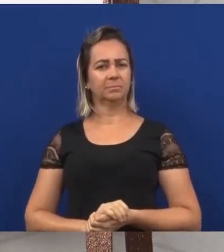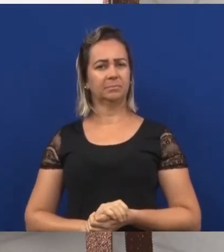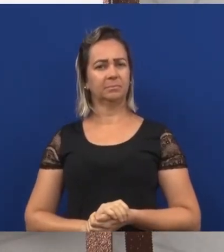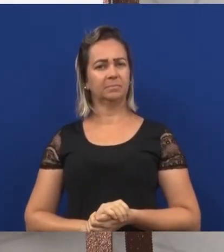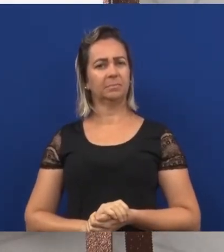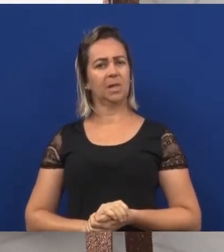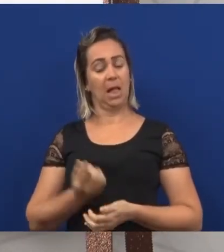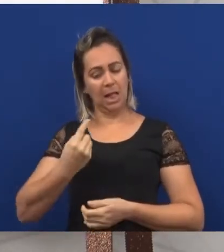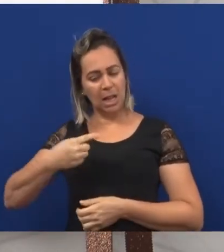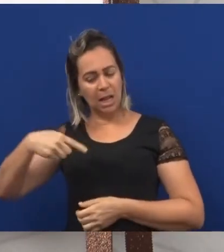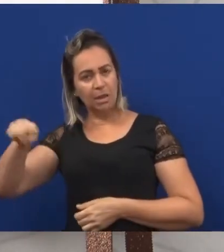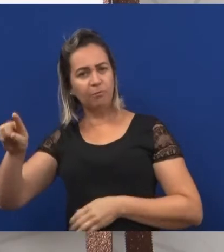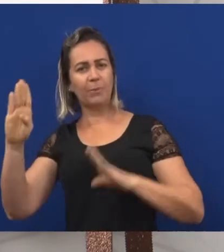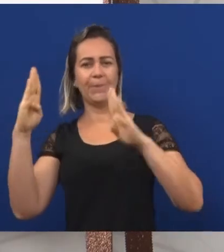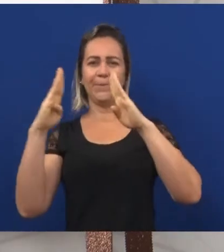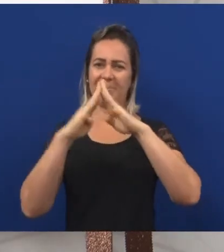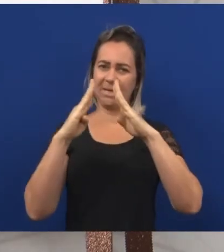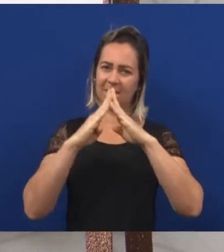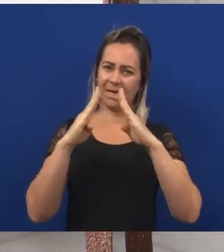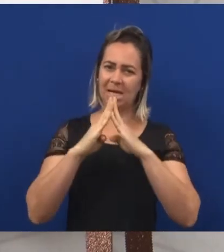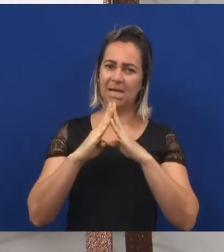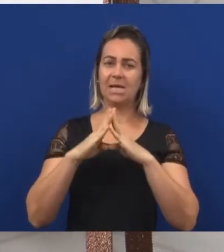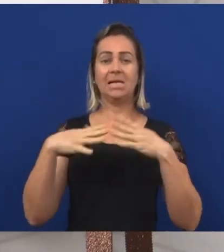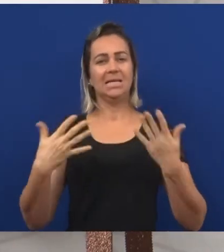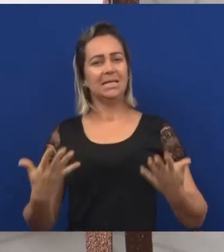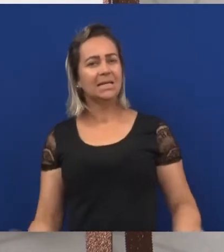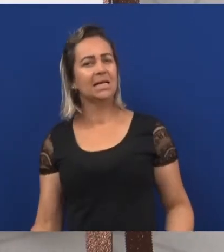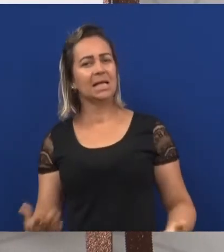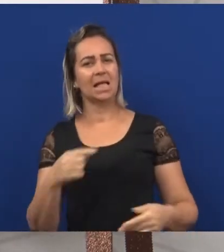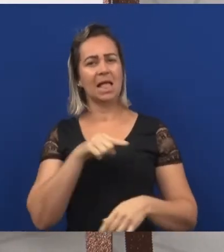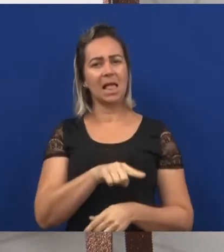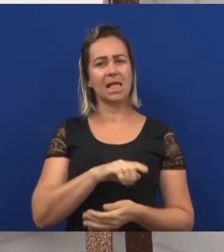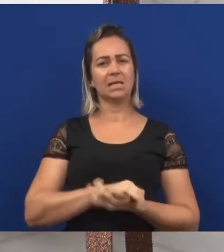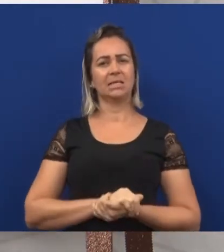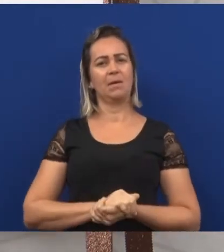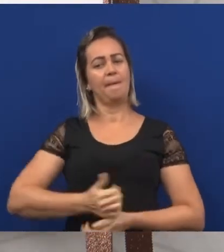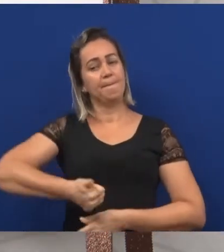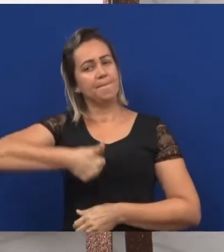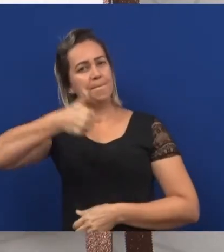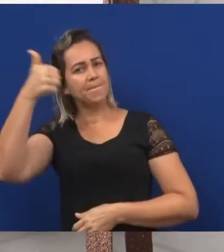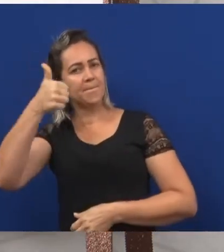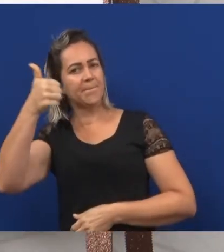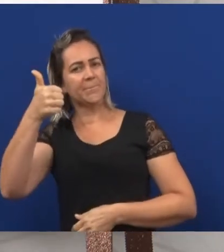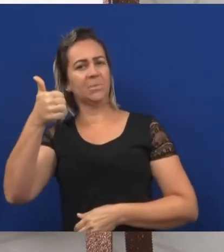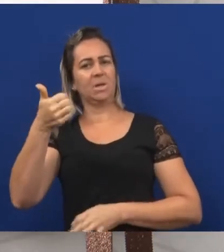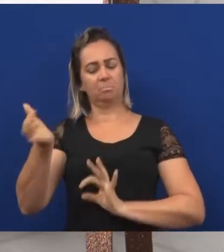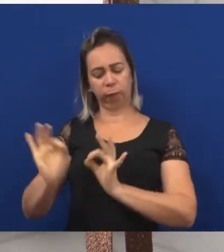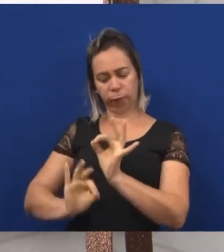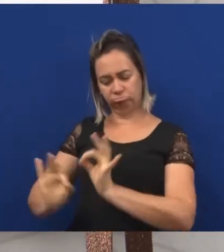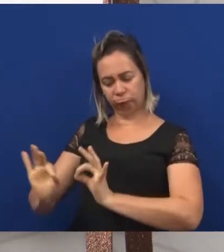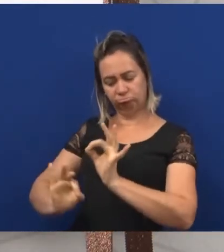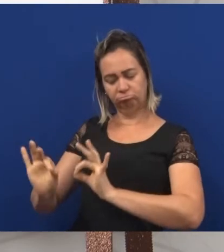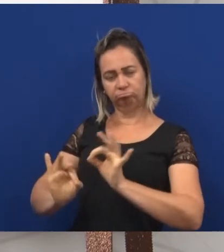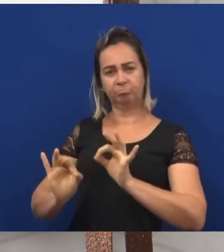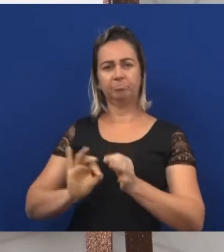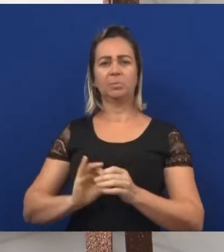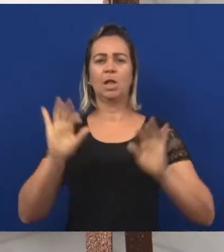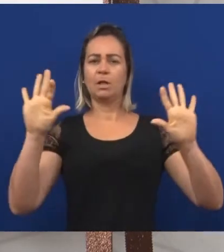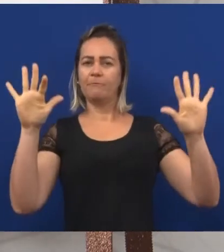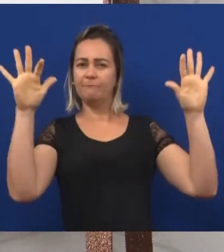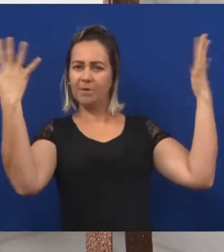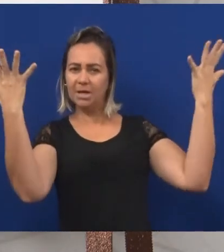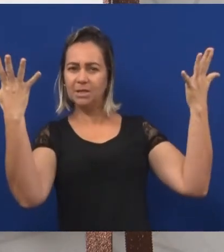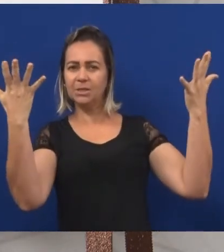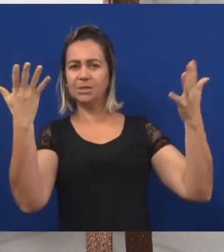Esse foi o primeiro capítulo da história da organização do aniversário do Gabriel. Eu